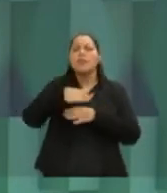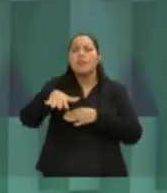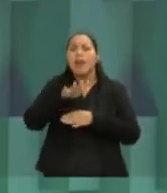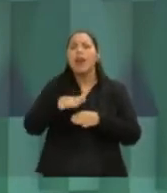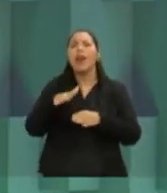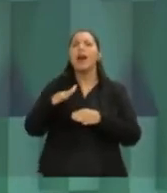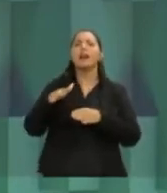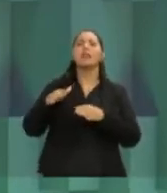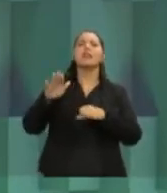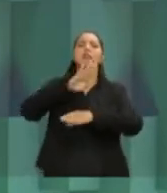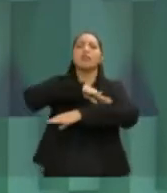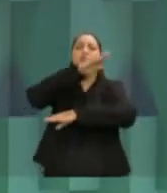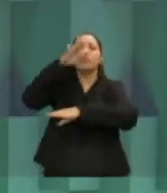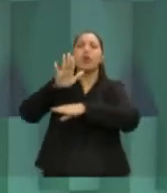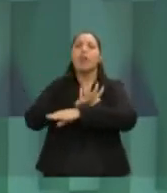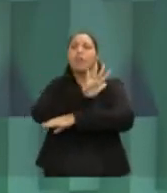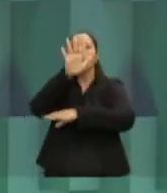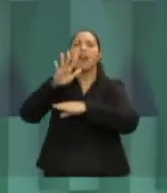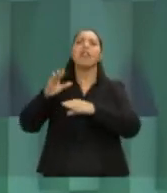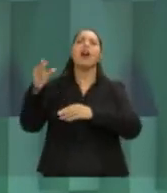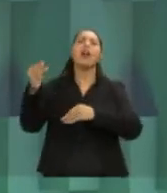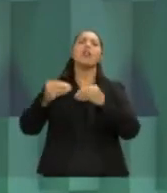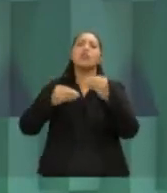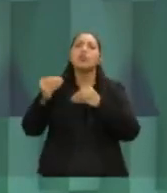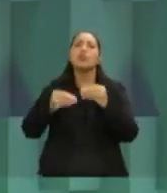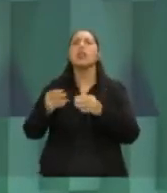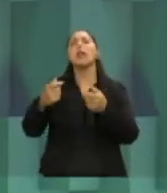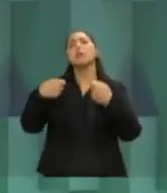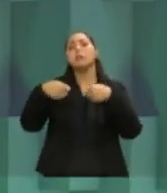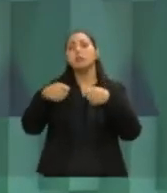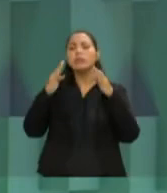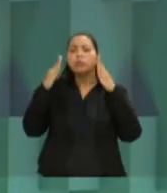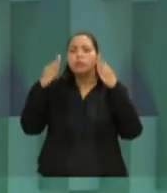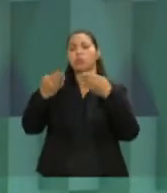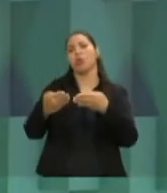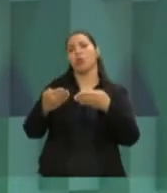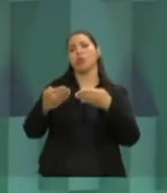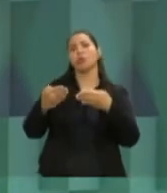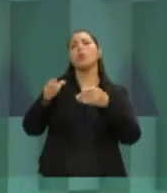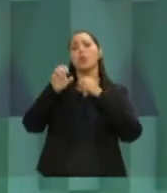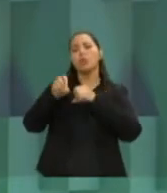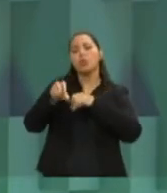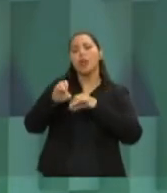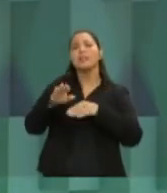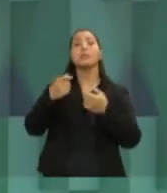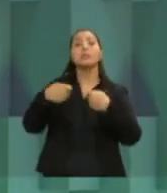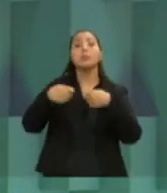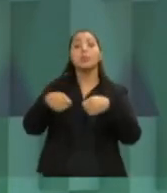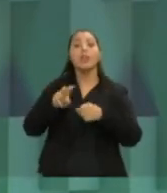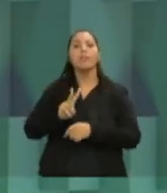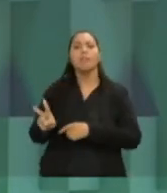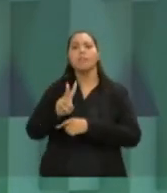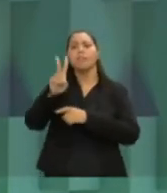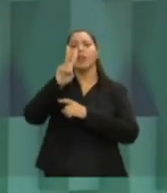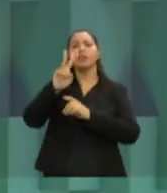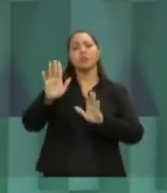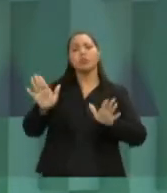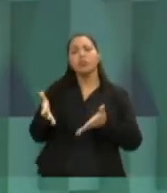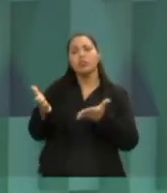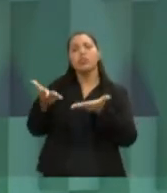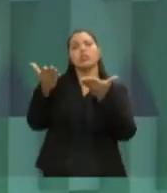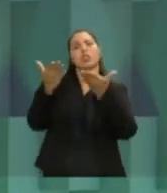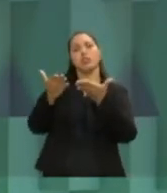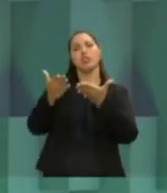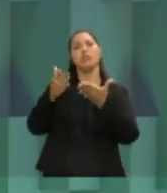que reforçar a educação naquela área e valorizar os profissionais da educação. Eles precisam de motivação, eles precisam de dedicação. Naturalmente,